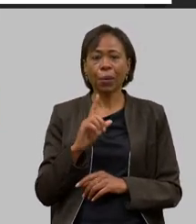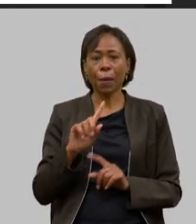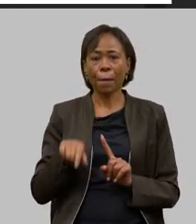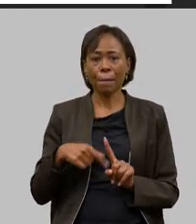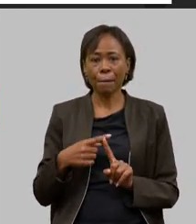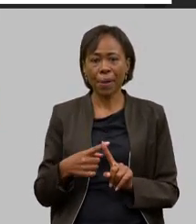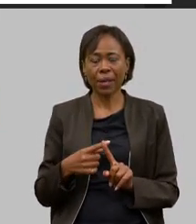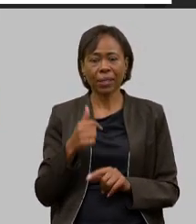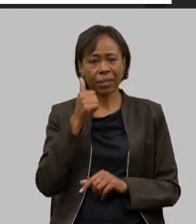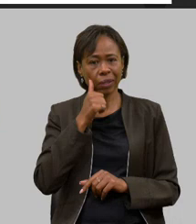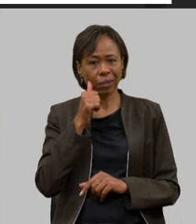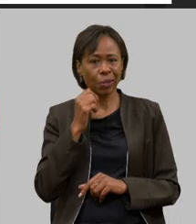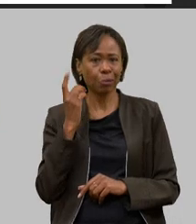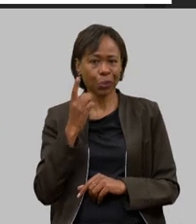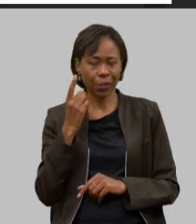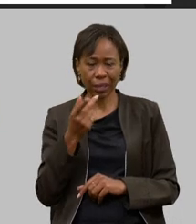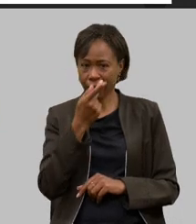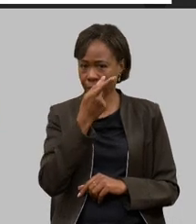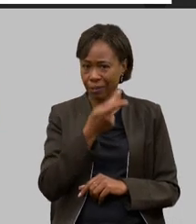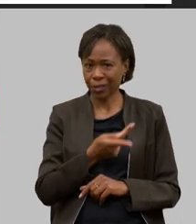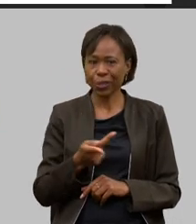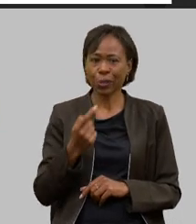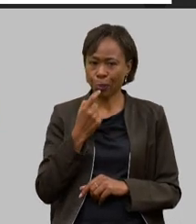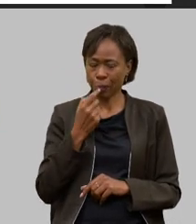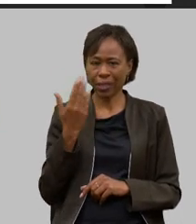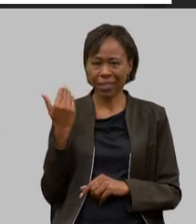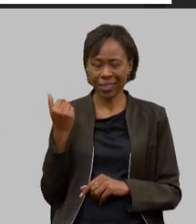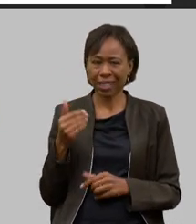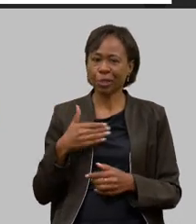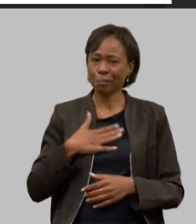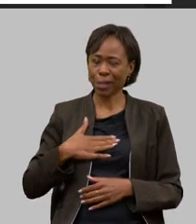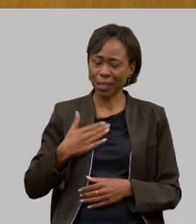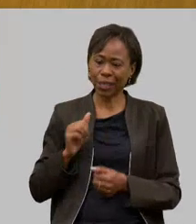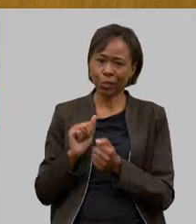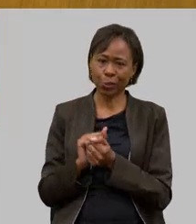Amanda que me visitou recentemente lá um prazer estar com vocês aqui